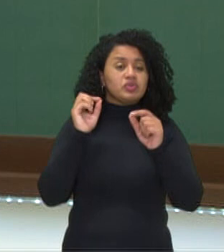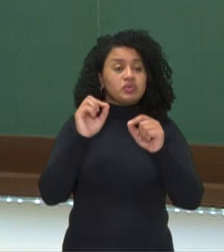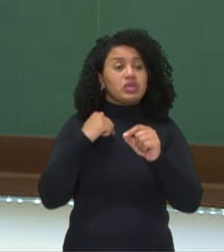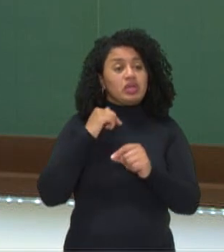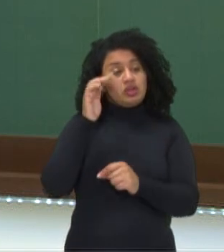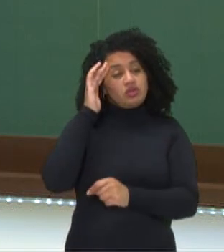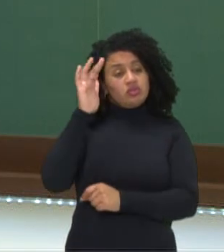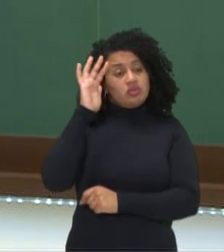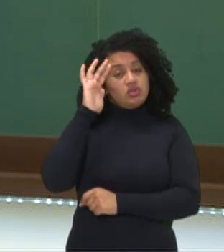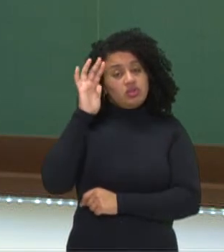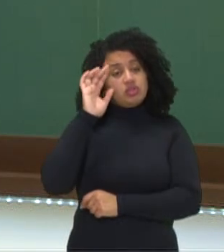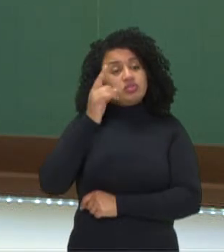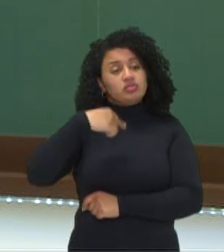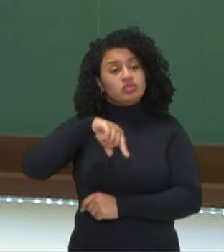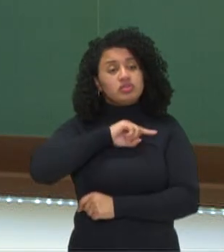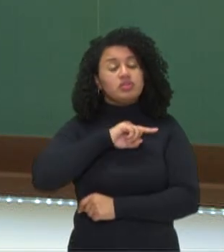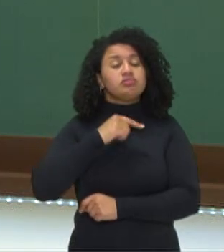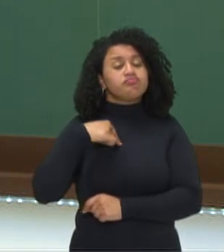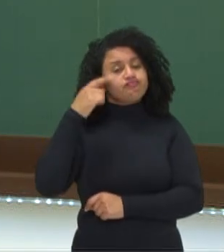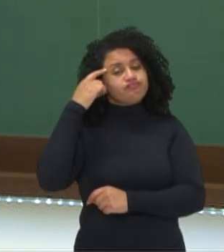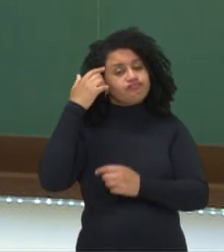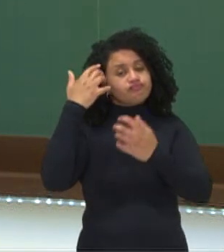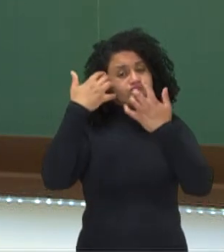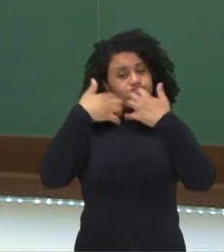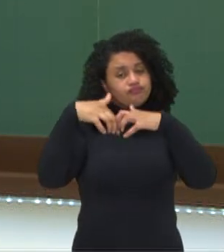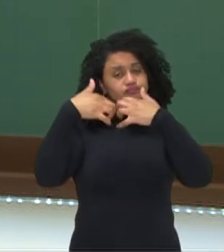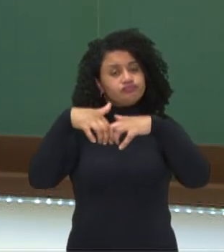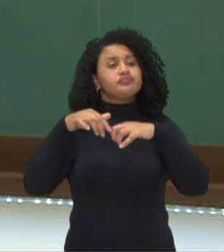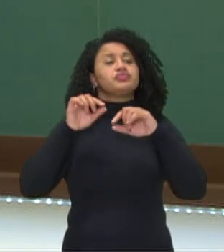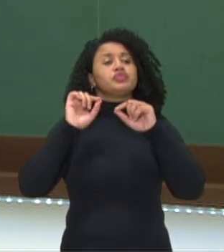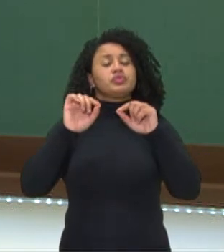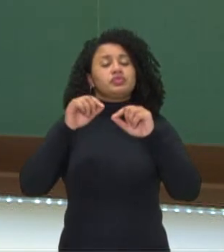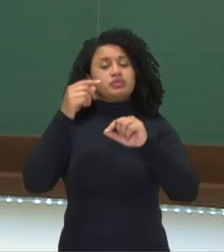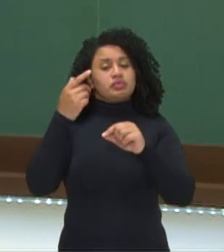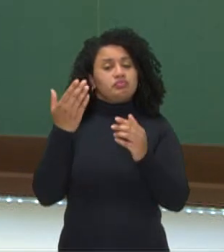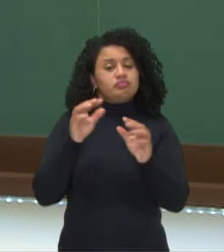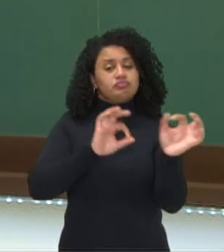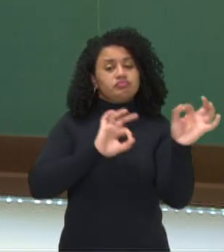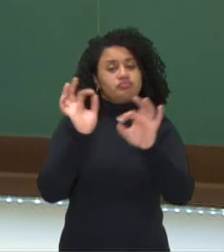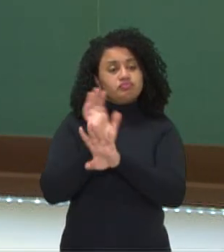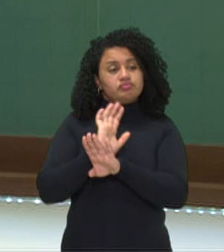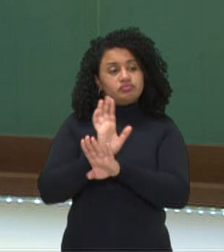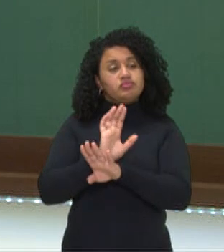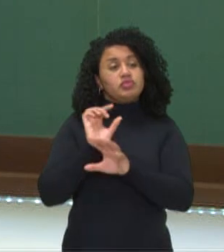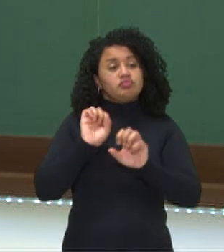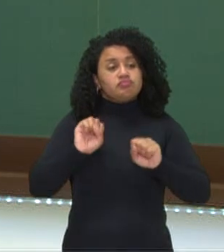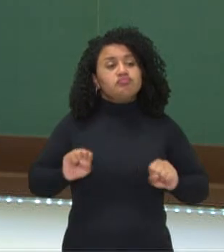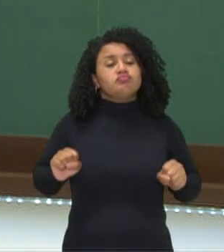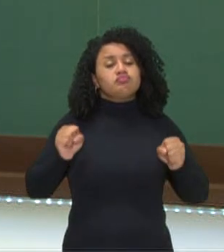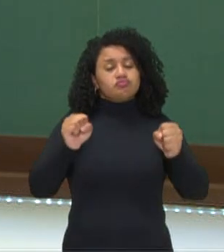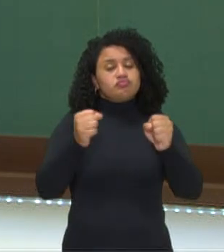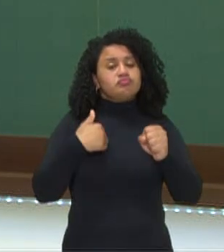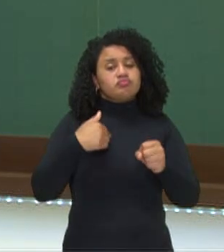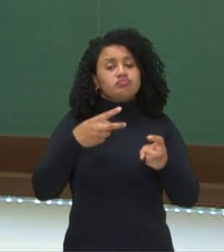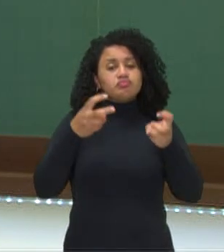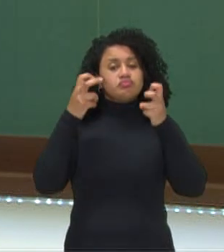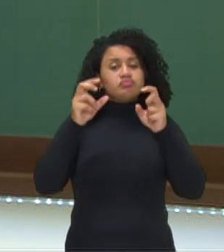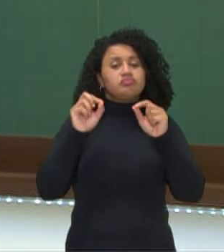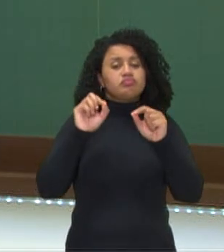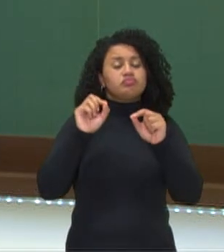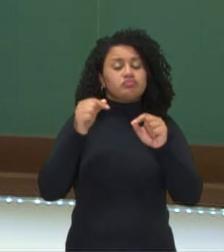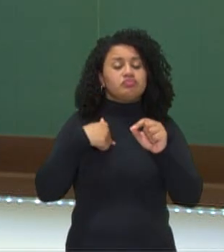o filósofo que nós vamos refletir um pouco aqui neste vídeo, defende uma concepção